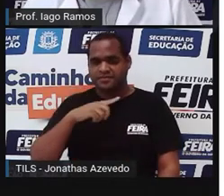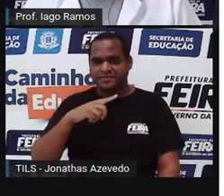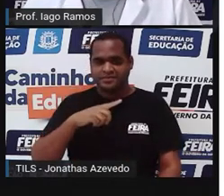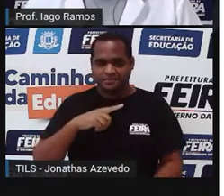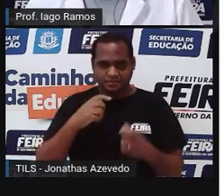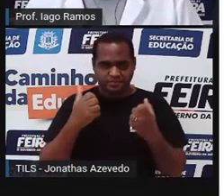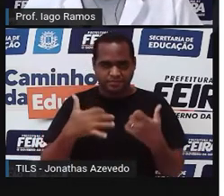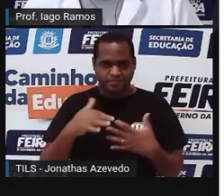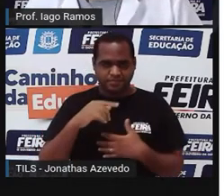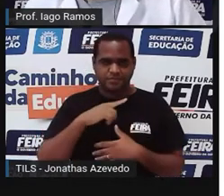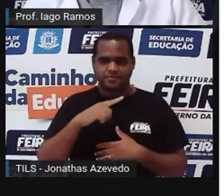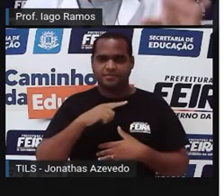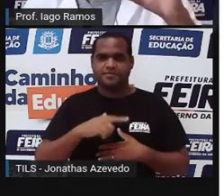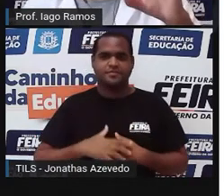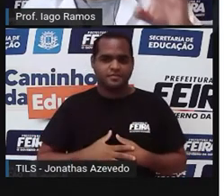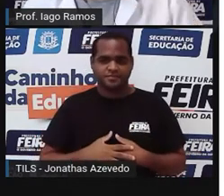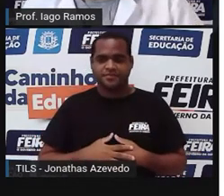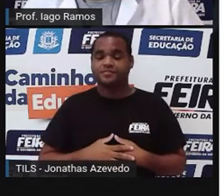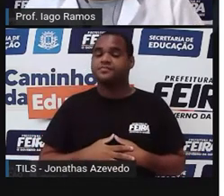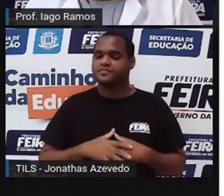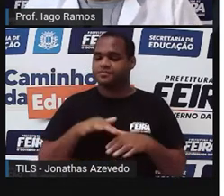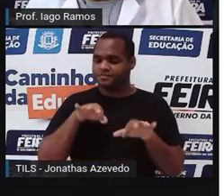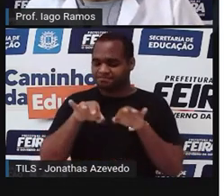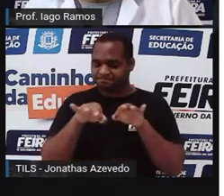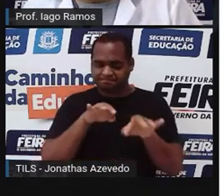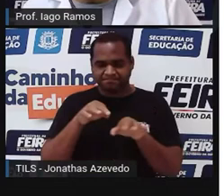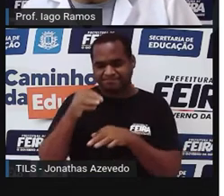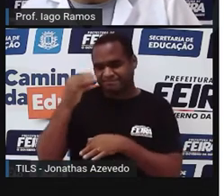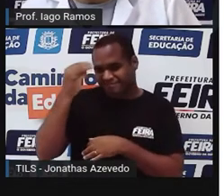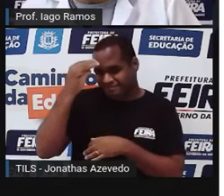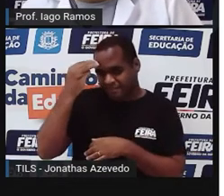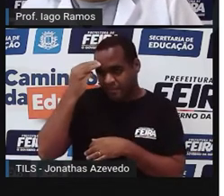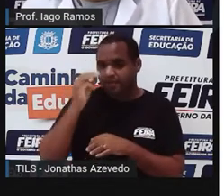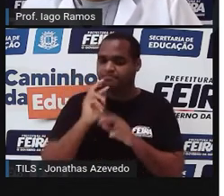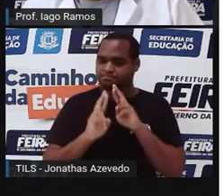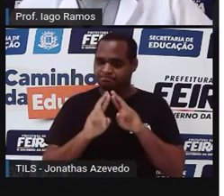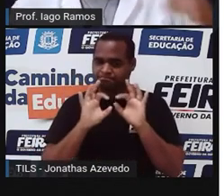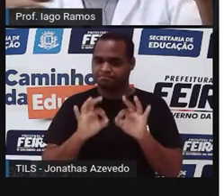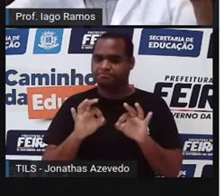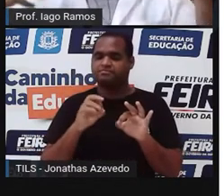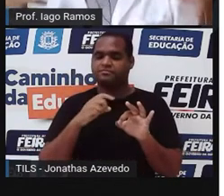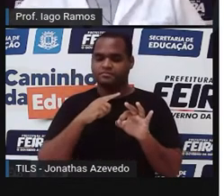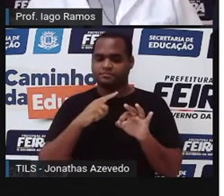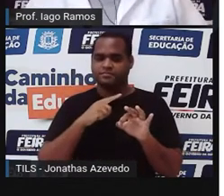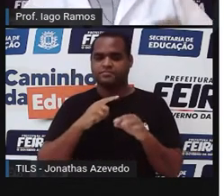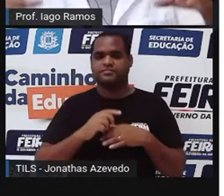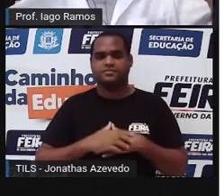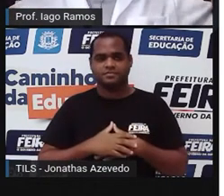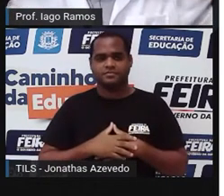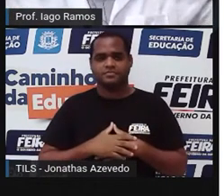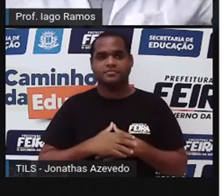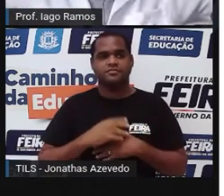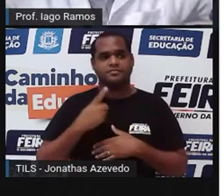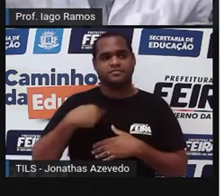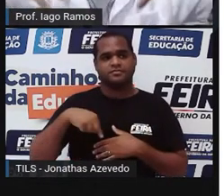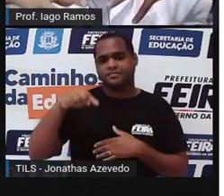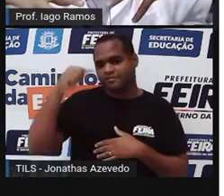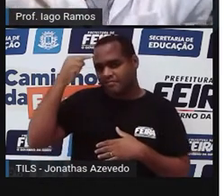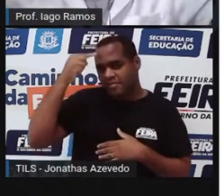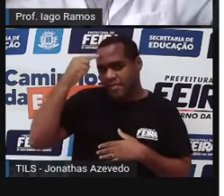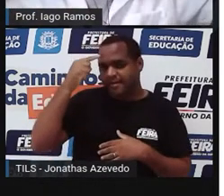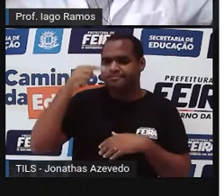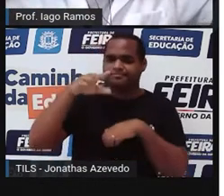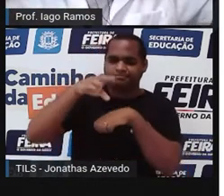sobre isso eu quero fazer aqui alguns exercícios de memória, tá bom? E esses exercícios de memória é pra tentar trazer à sua